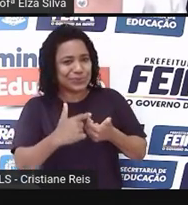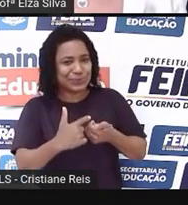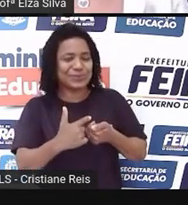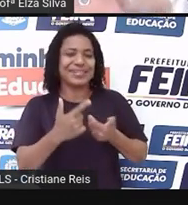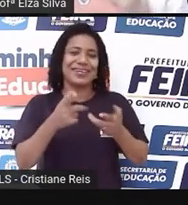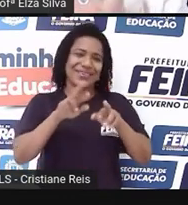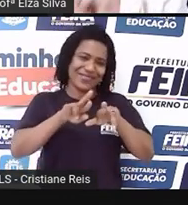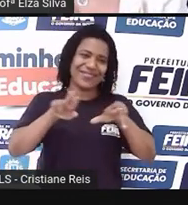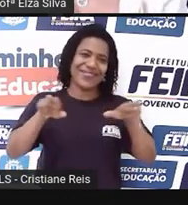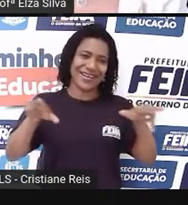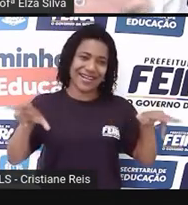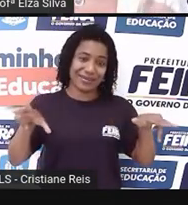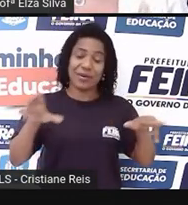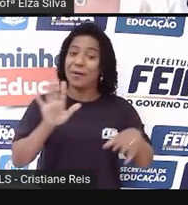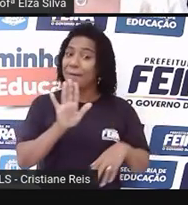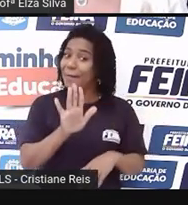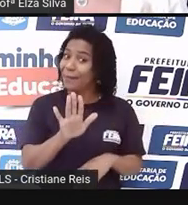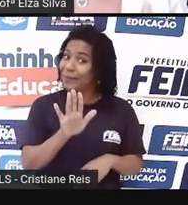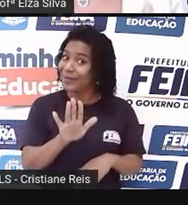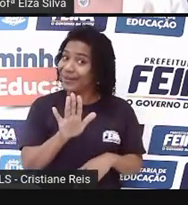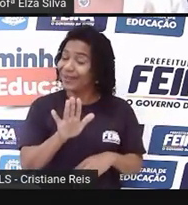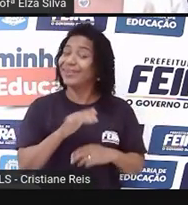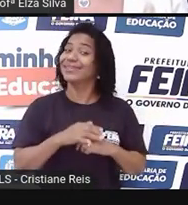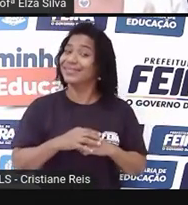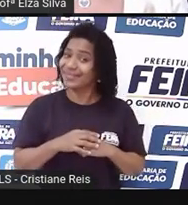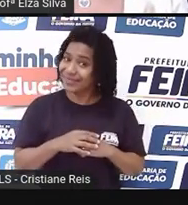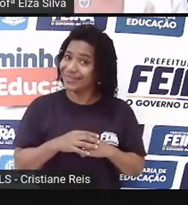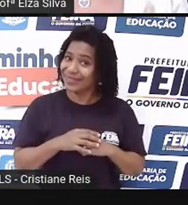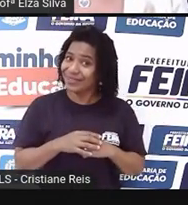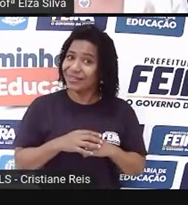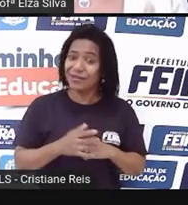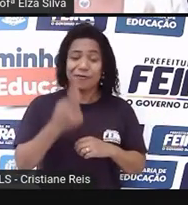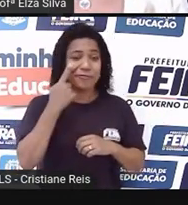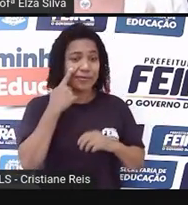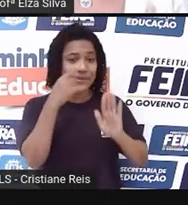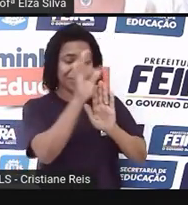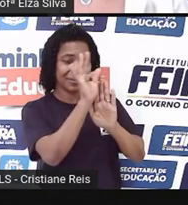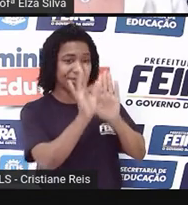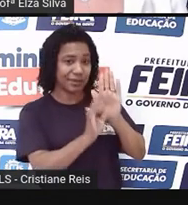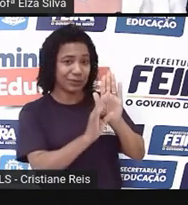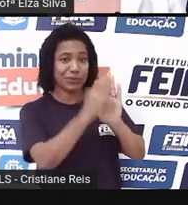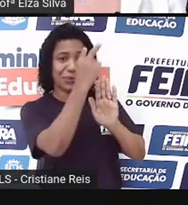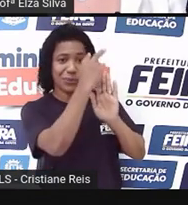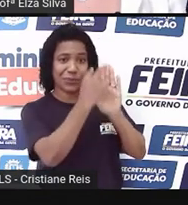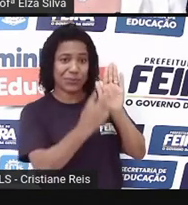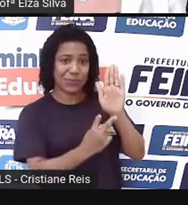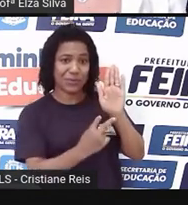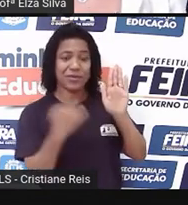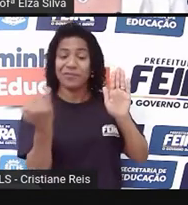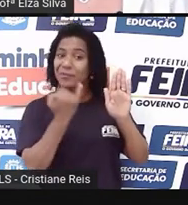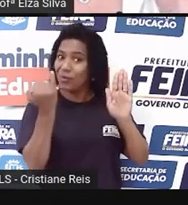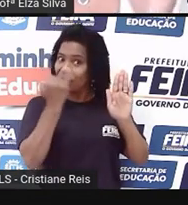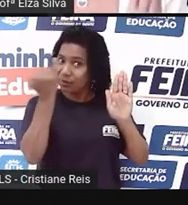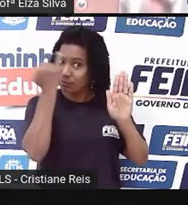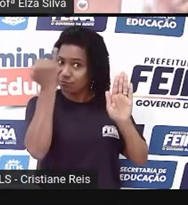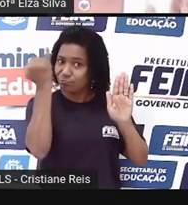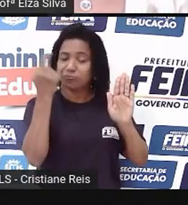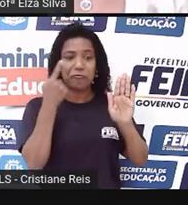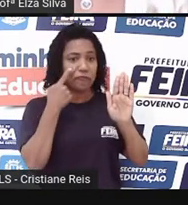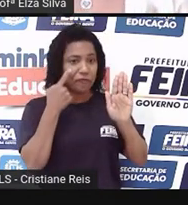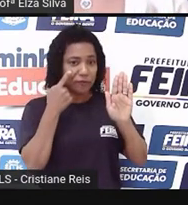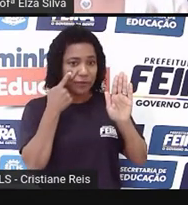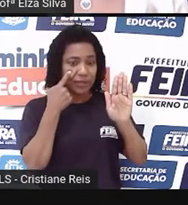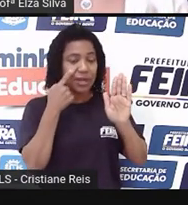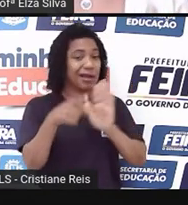Ok? Mas, não se esqueçam que revisar um texto é muito importante. Então, antes de